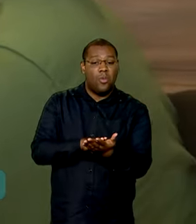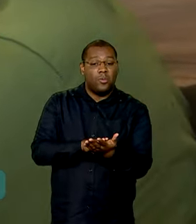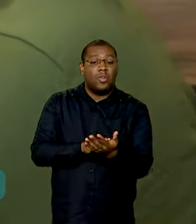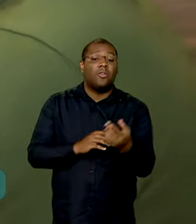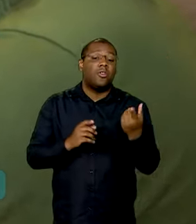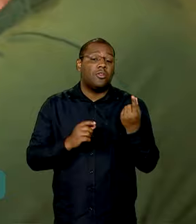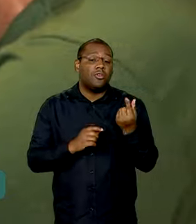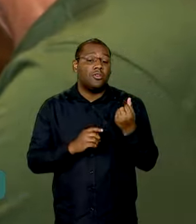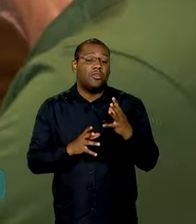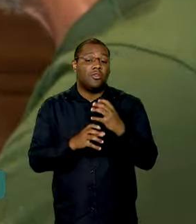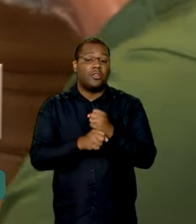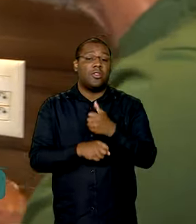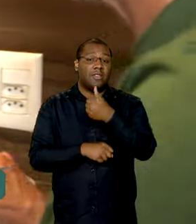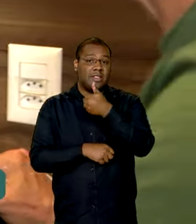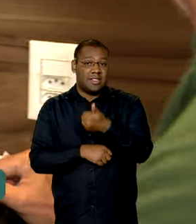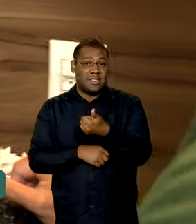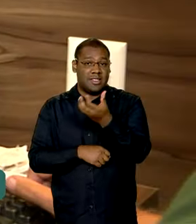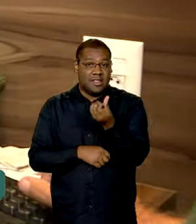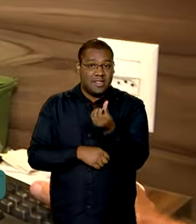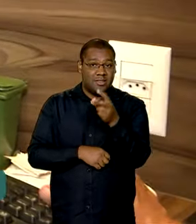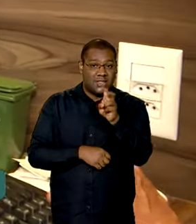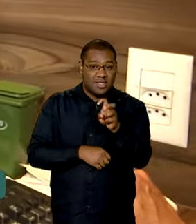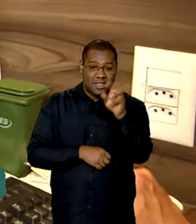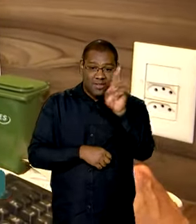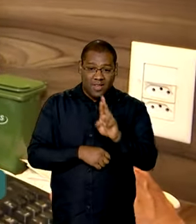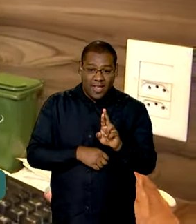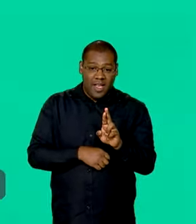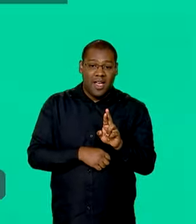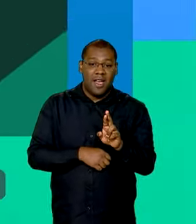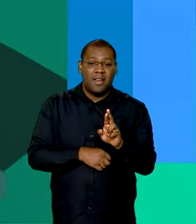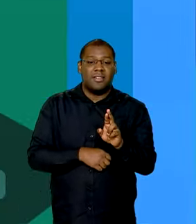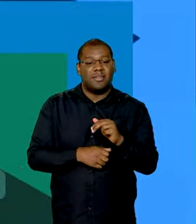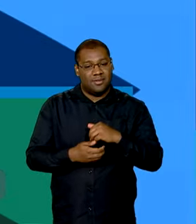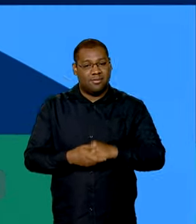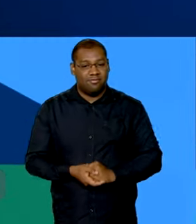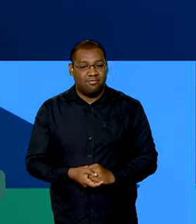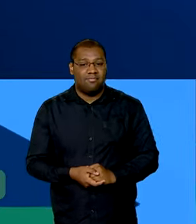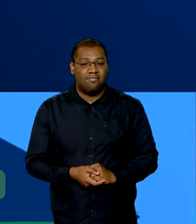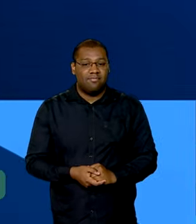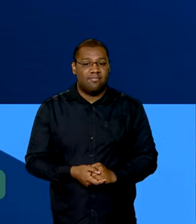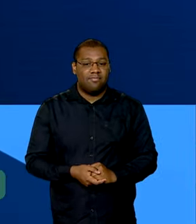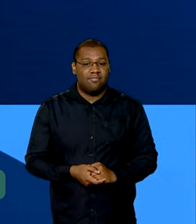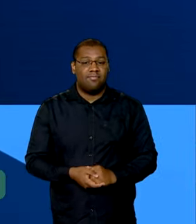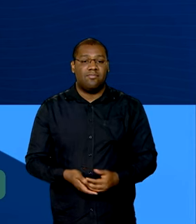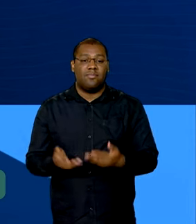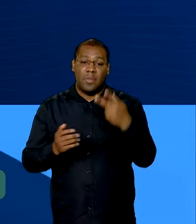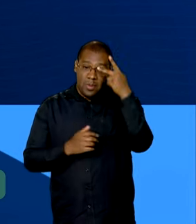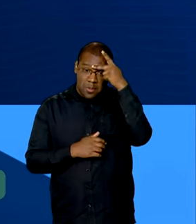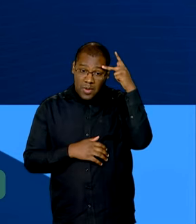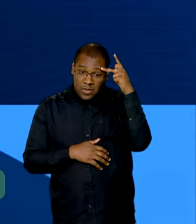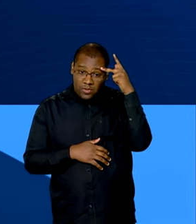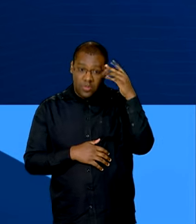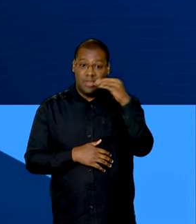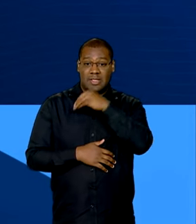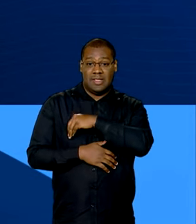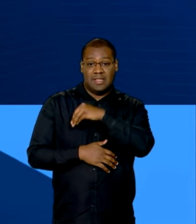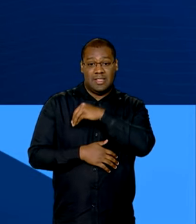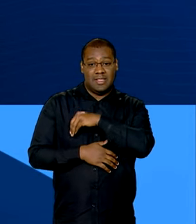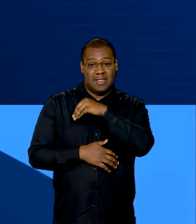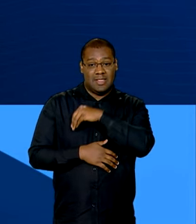165,74. Deve declarar quem recebeu rendimentos